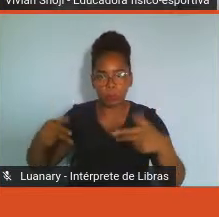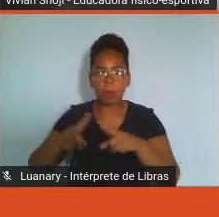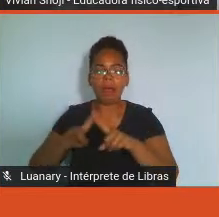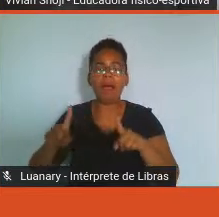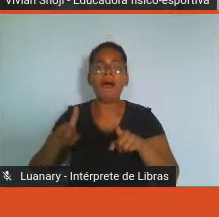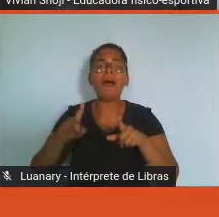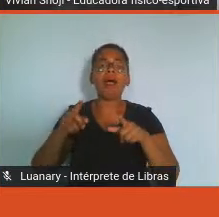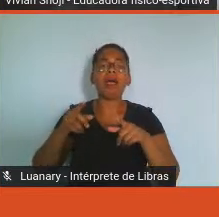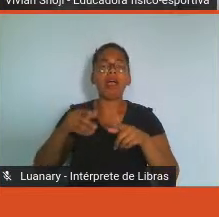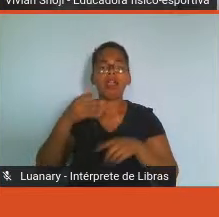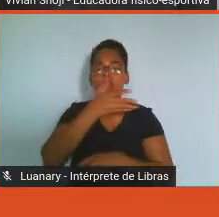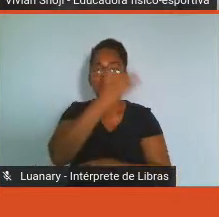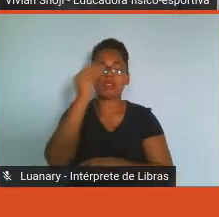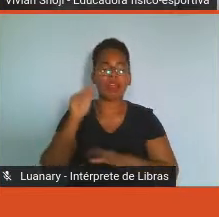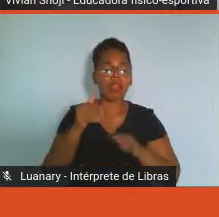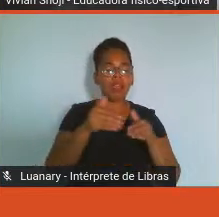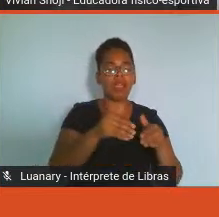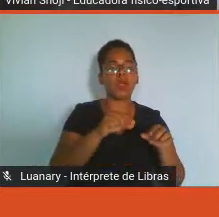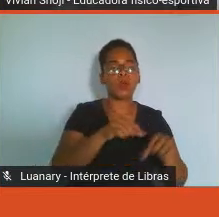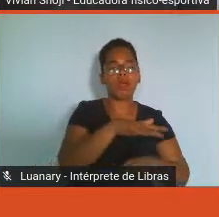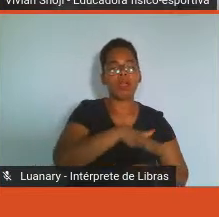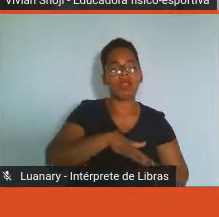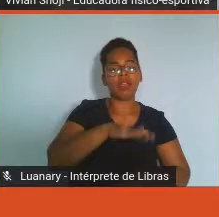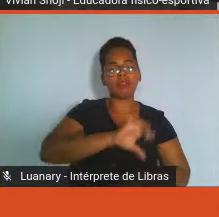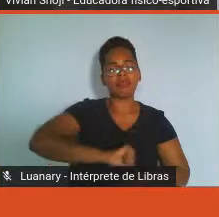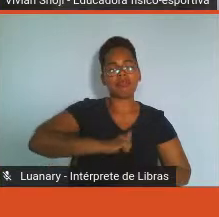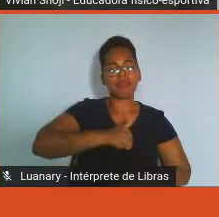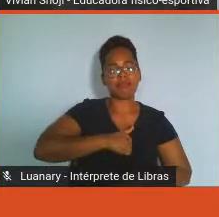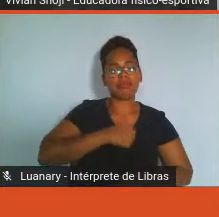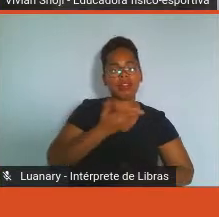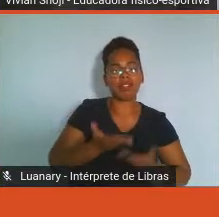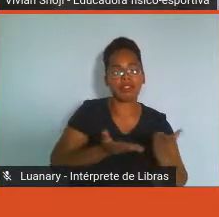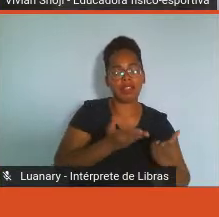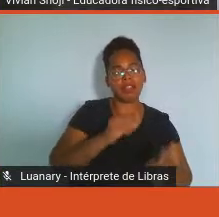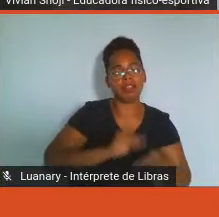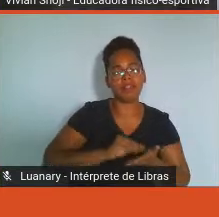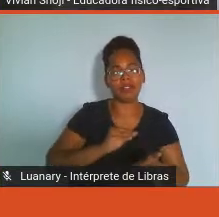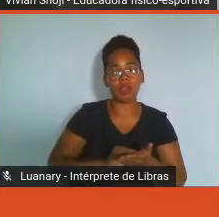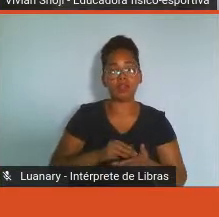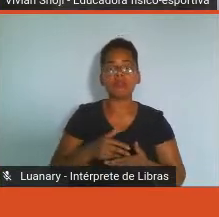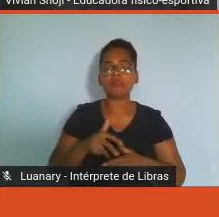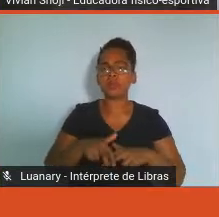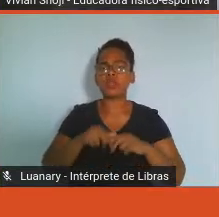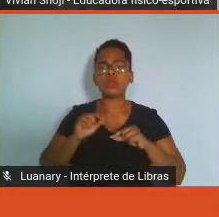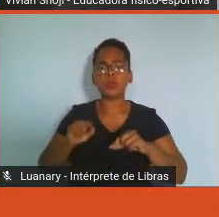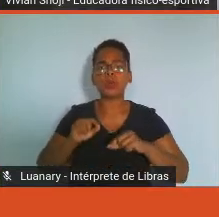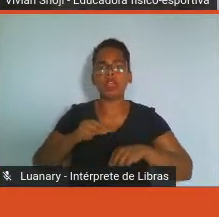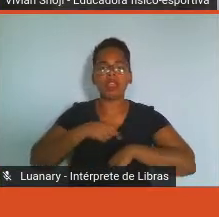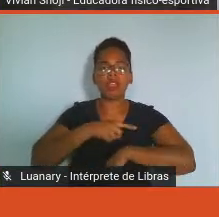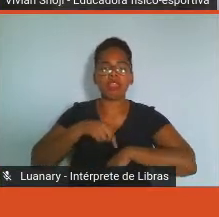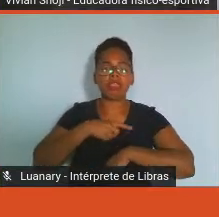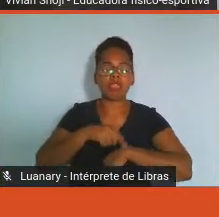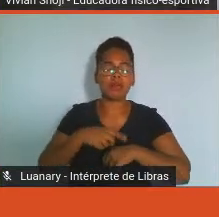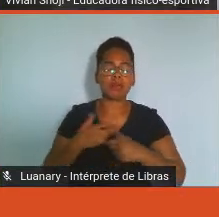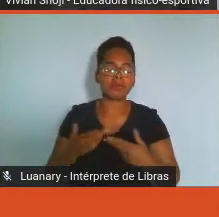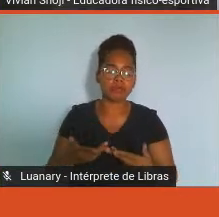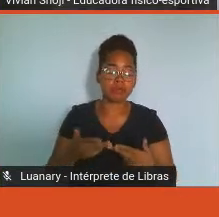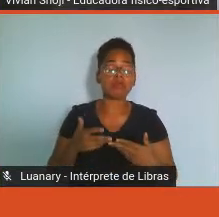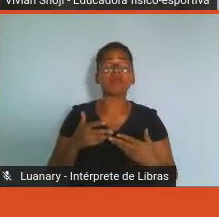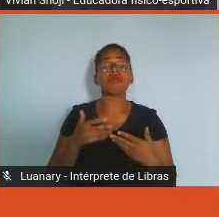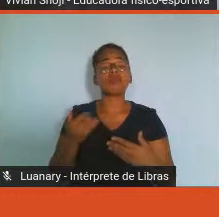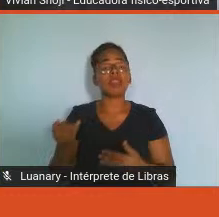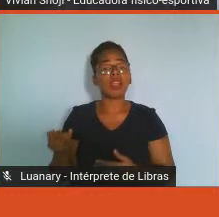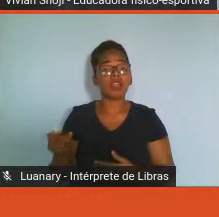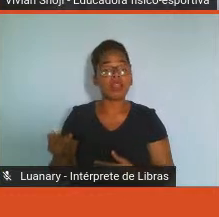imprescindível que a gente consiga ter equilíbrio, para que a gente aumente a produtividade e a satisfação que a gente tem na nossa vida,